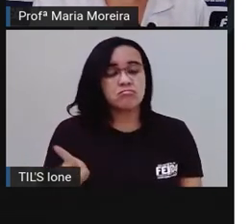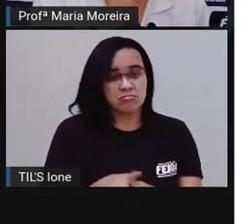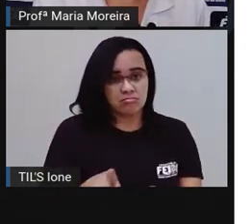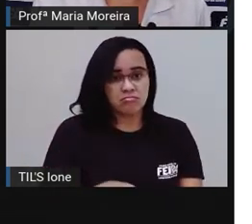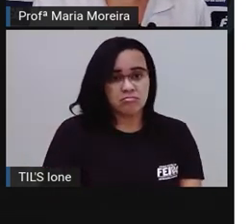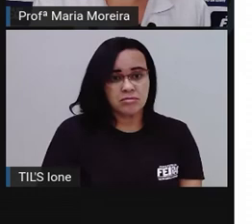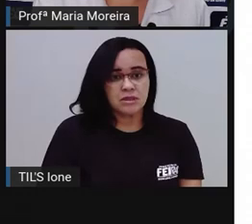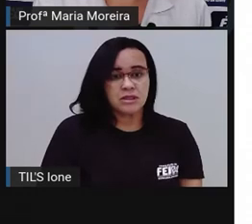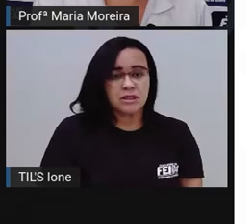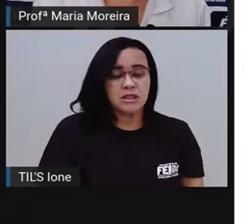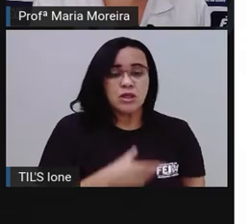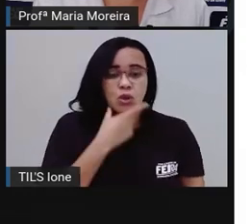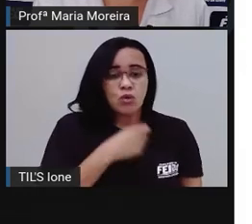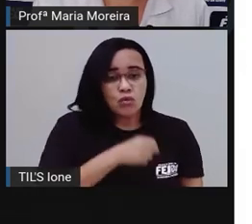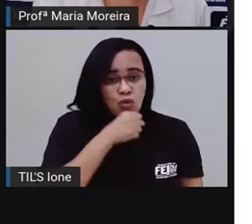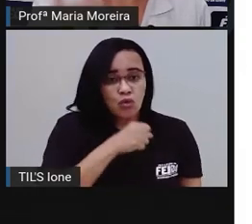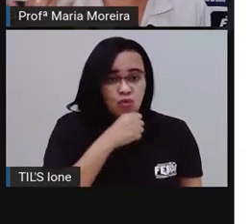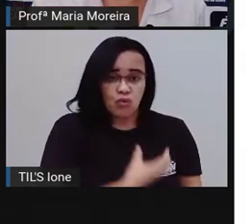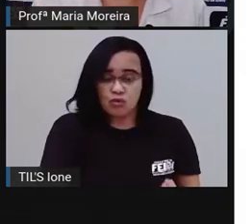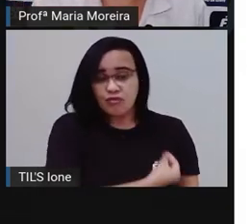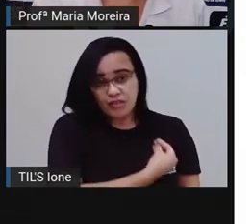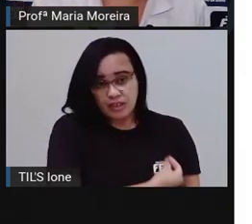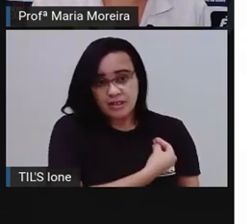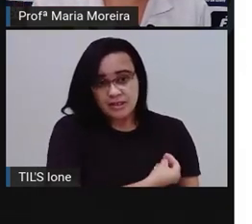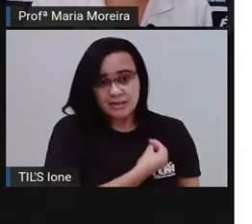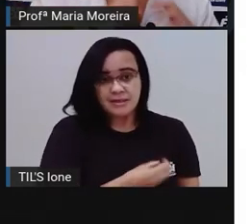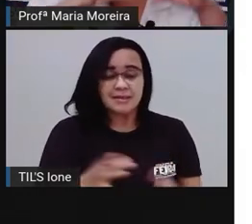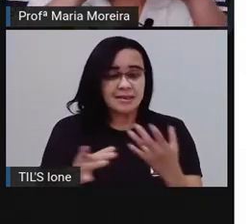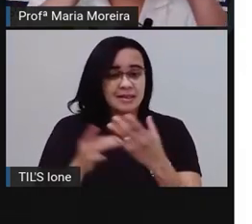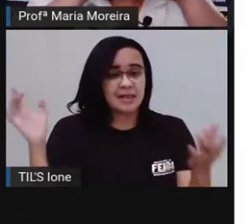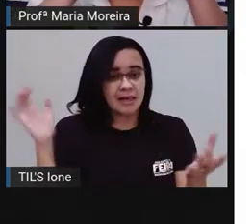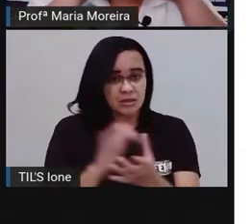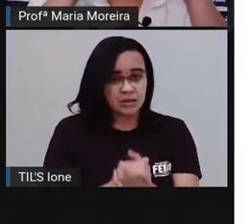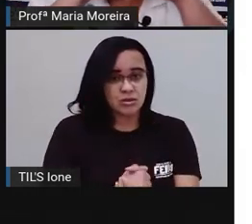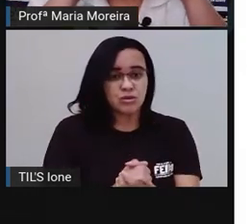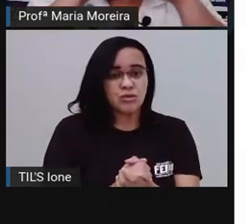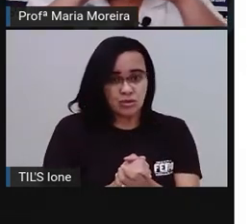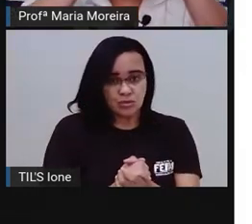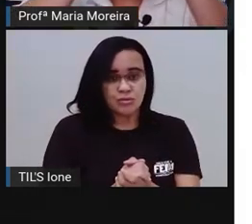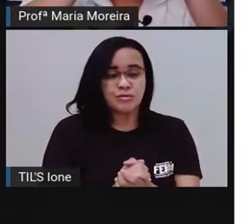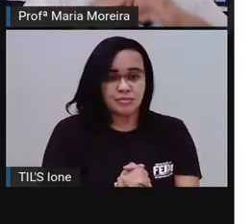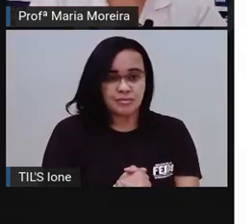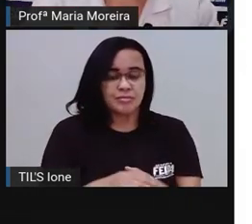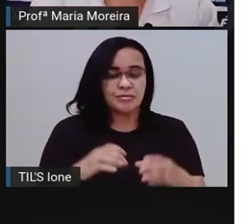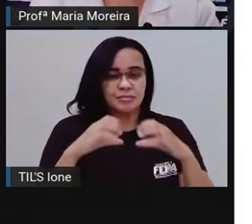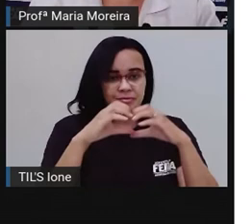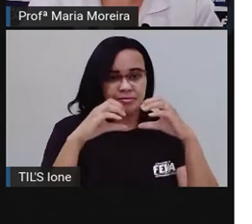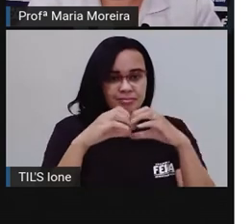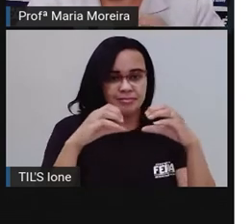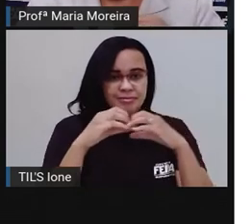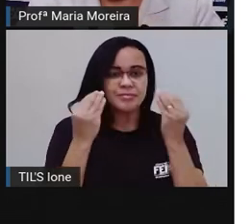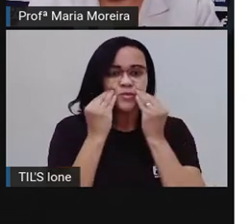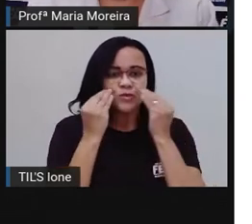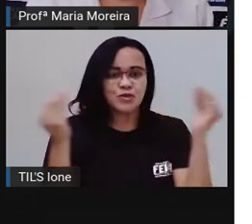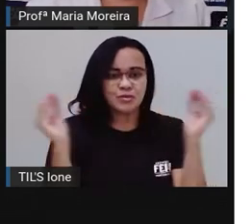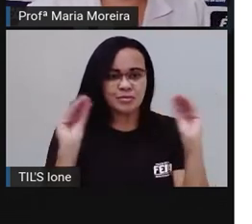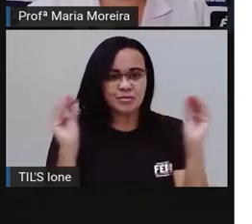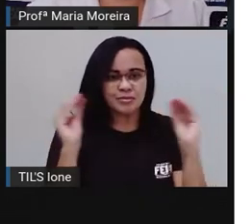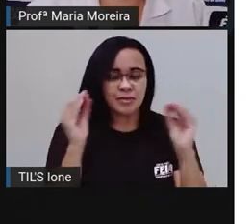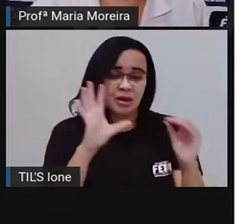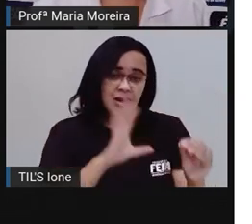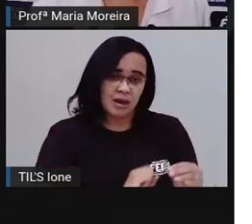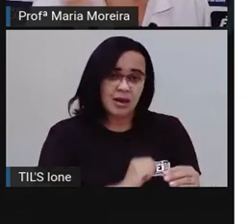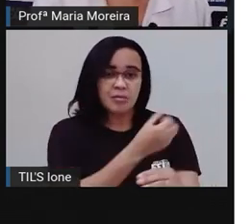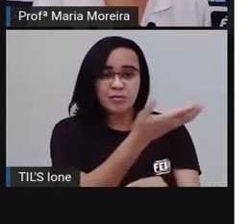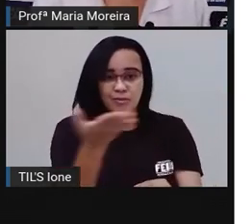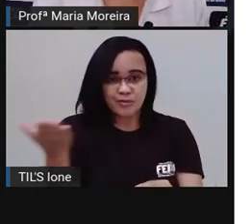Ainda não. Graças a Deus, ele está vivo. Casou uma outra vez com minha avó. beijos, vó. Beijos, vófinha. Amo você do fundo do meu